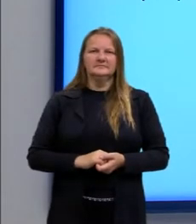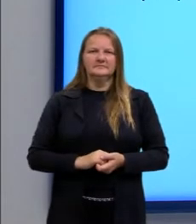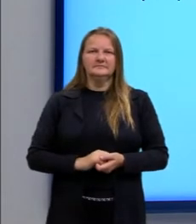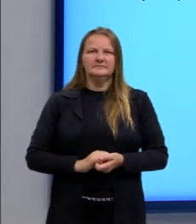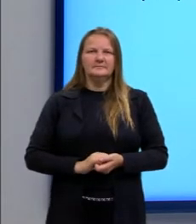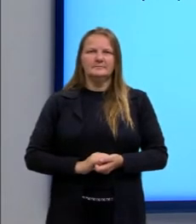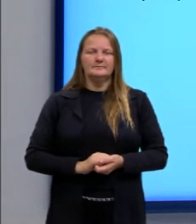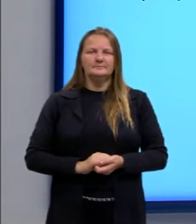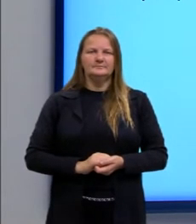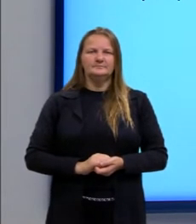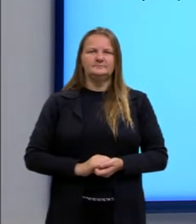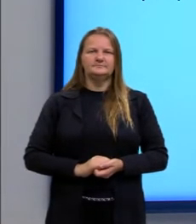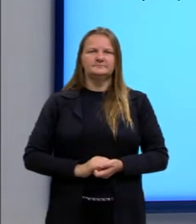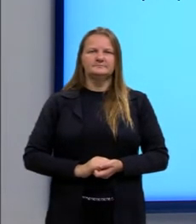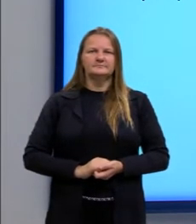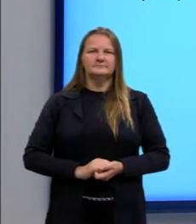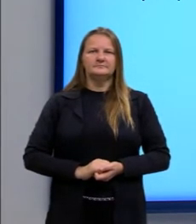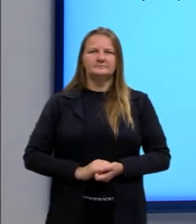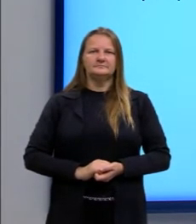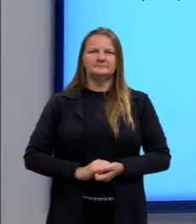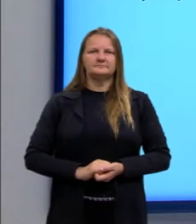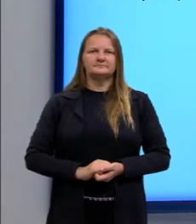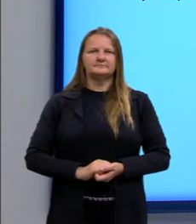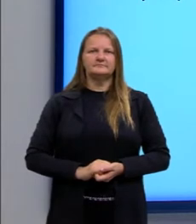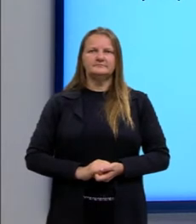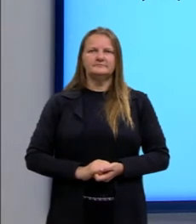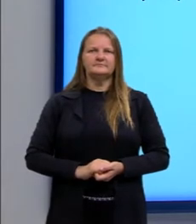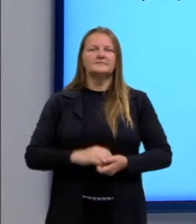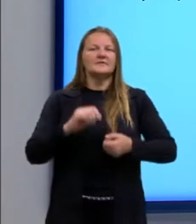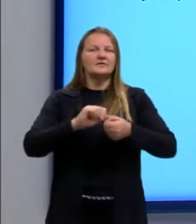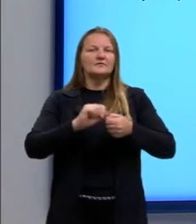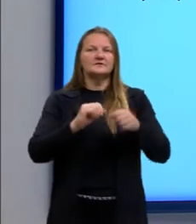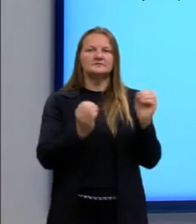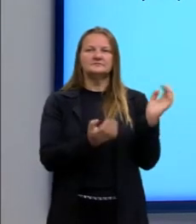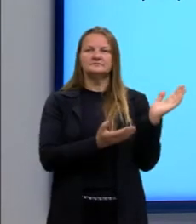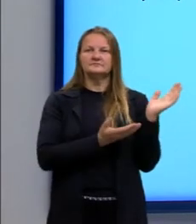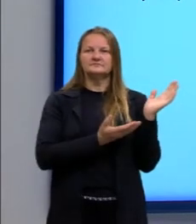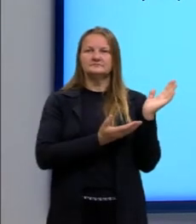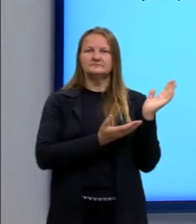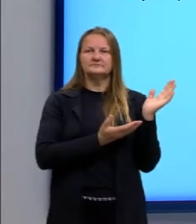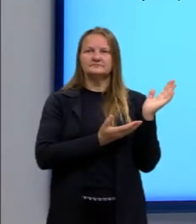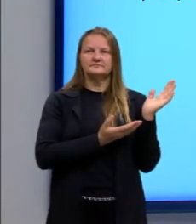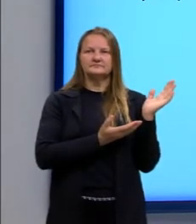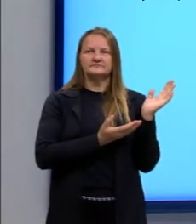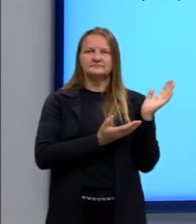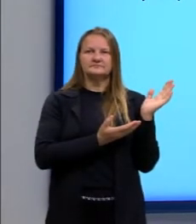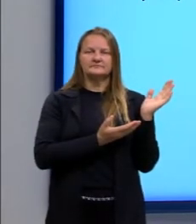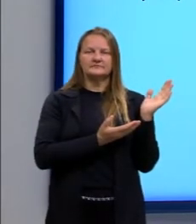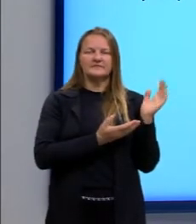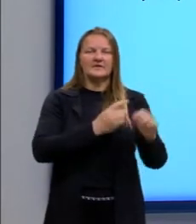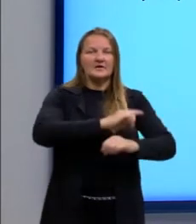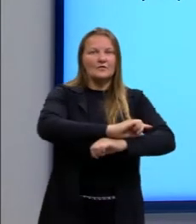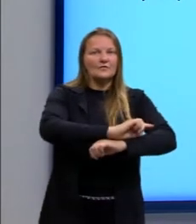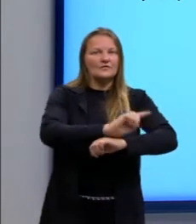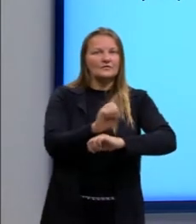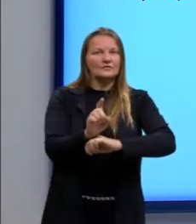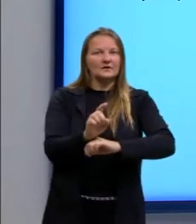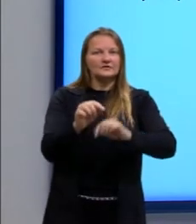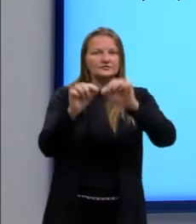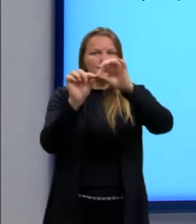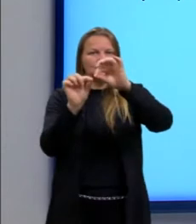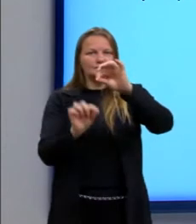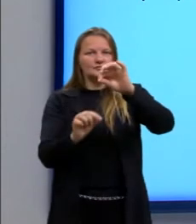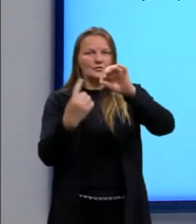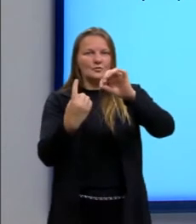ela. Bom, o que eu fiz aqui? Coloquei velocidade da barra 1, igual